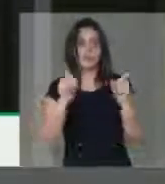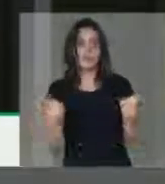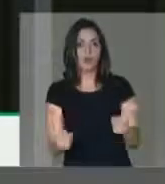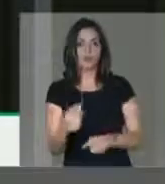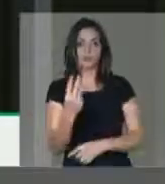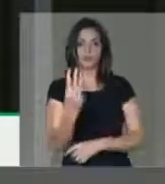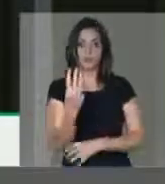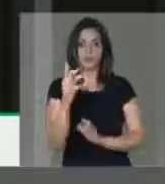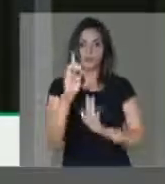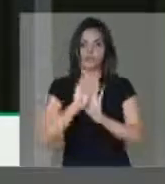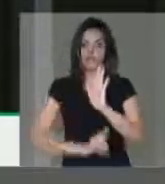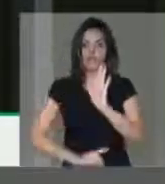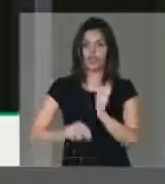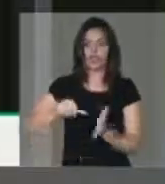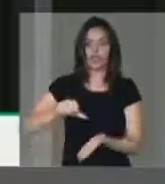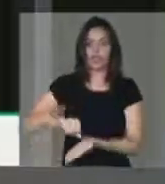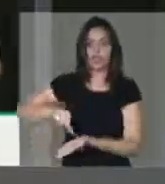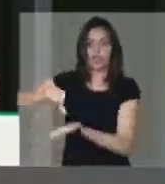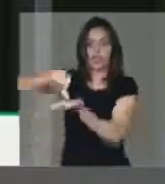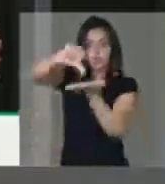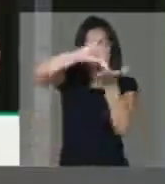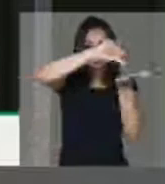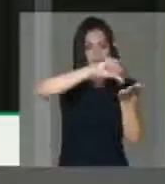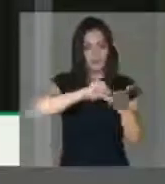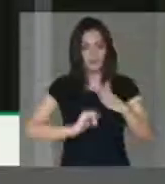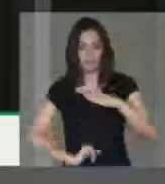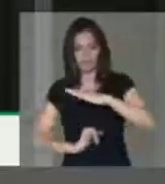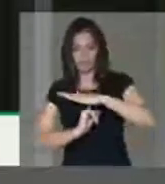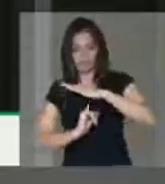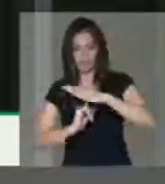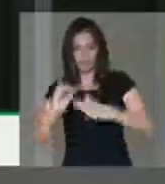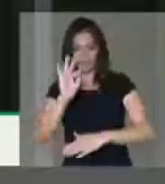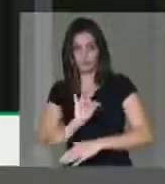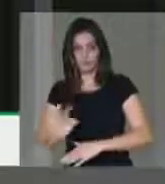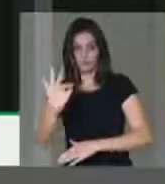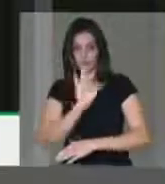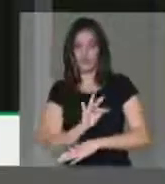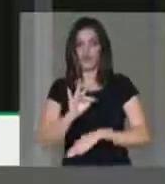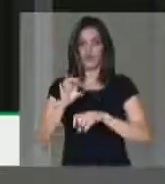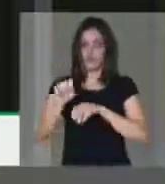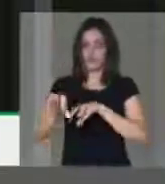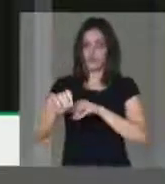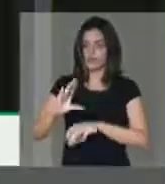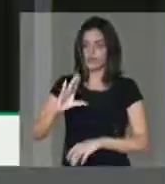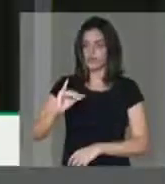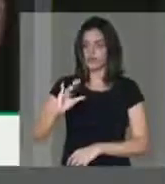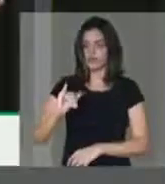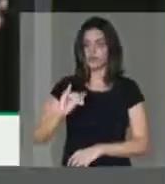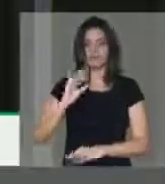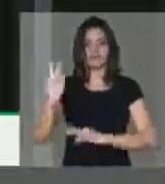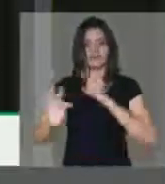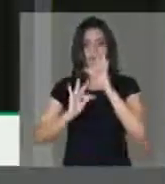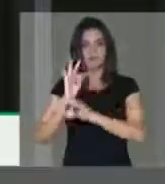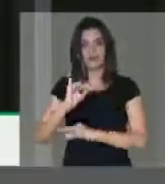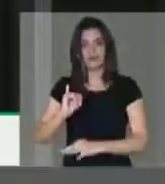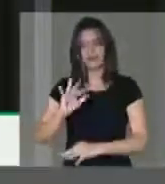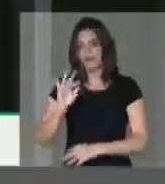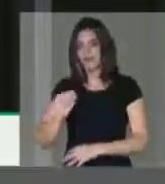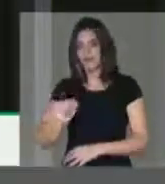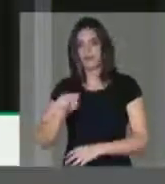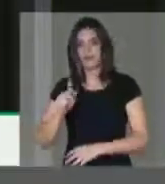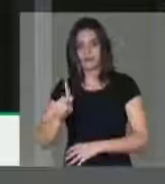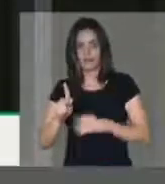diretores de campus do Instituto Federal de Educação, Ciência e Tecnologia do Amapá, o IFAP.